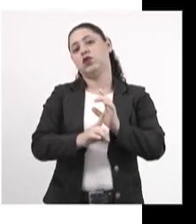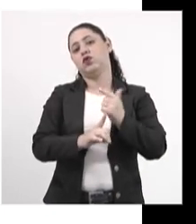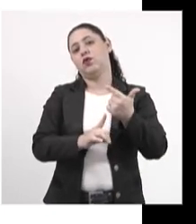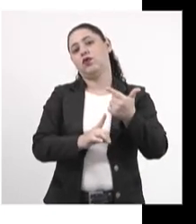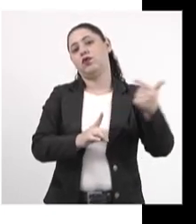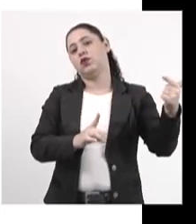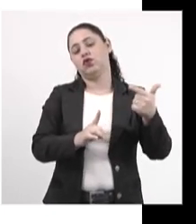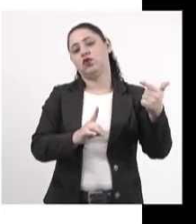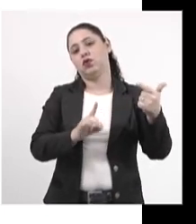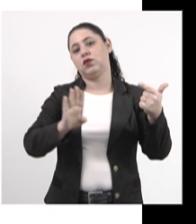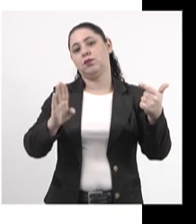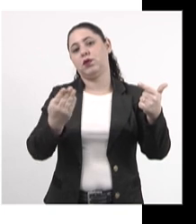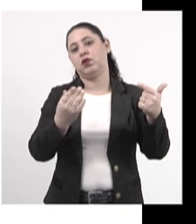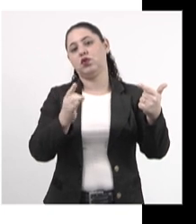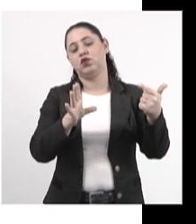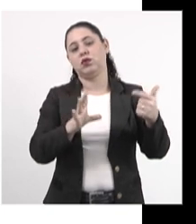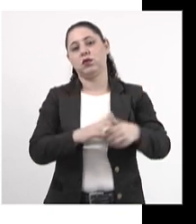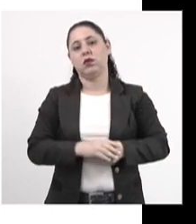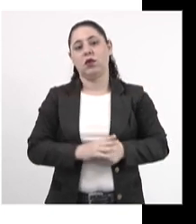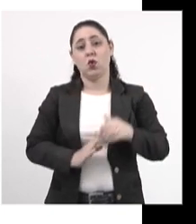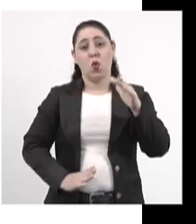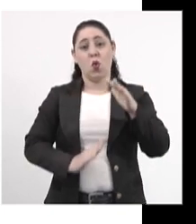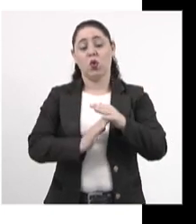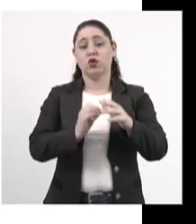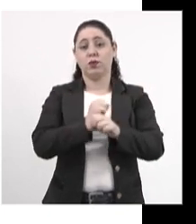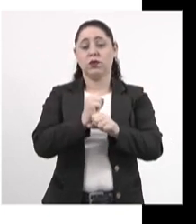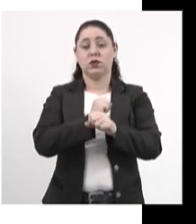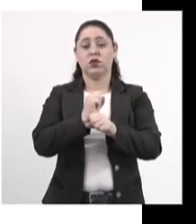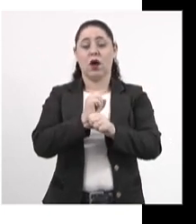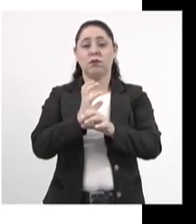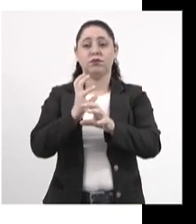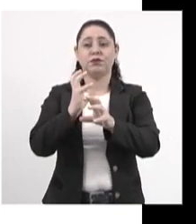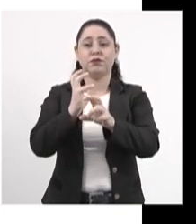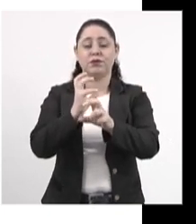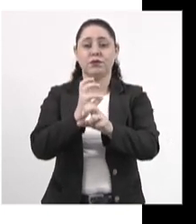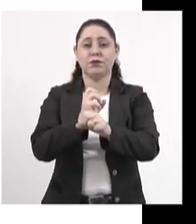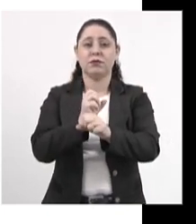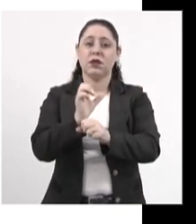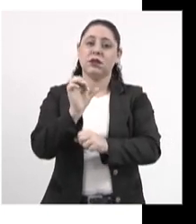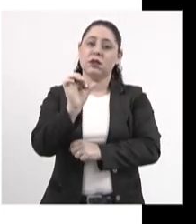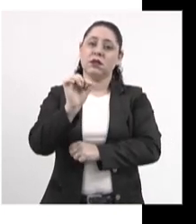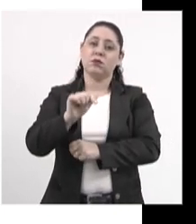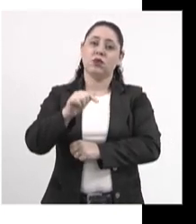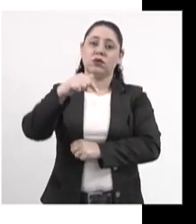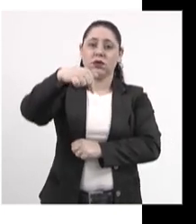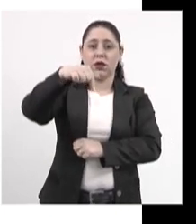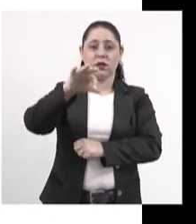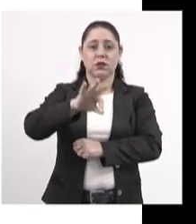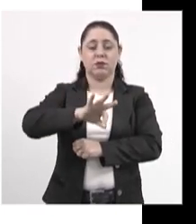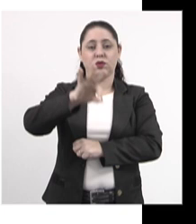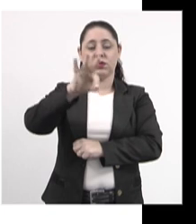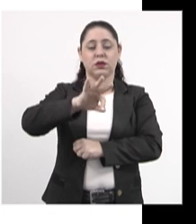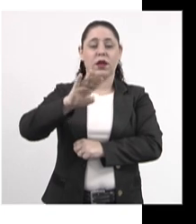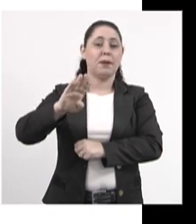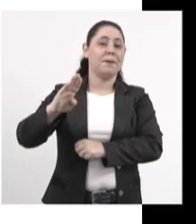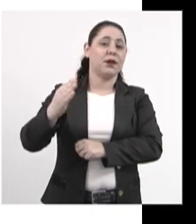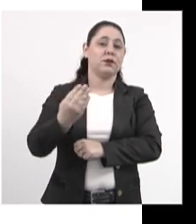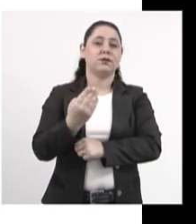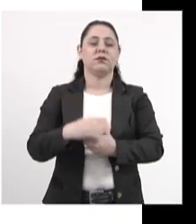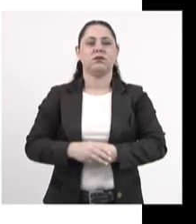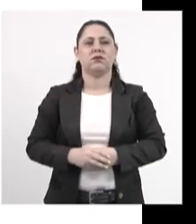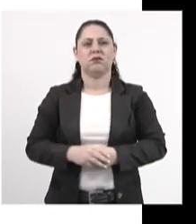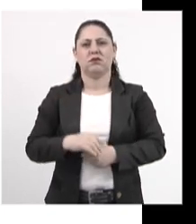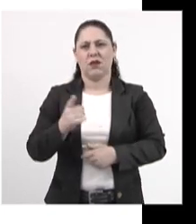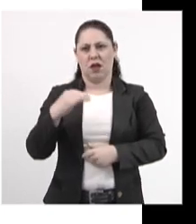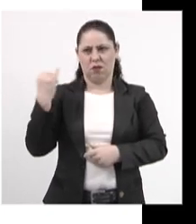22 bilhões de reais. ou seja, só no último ano, nós perderíamos 6,7 bilhões de reais. Se isso aqui não é a